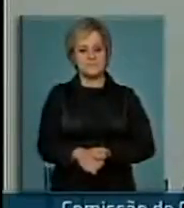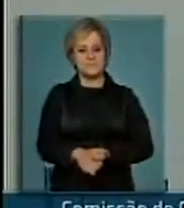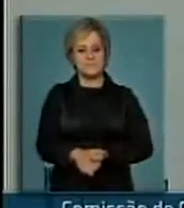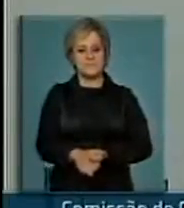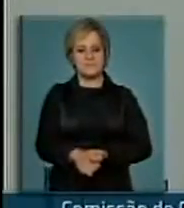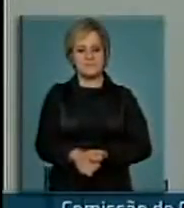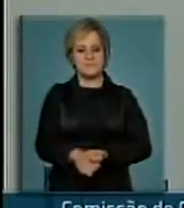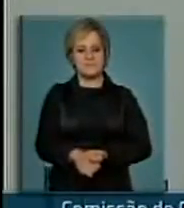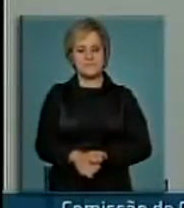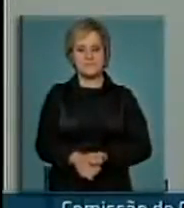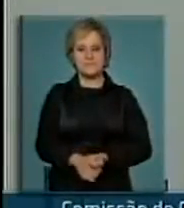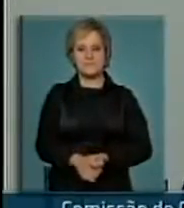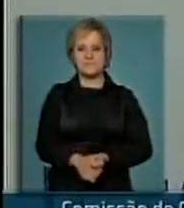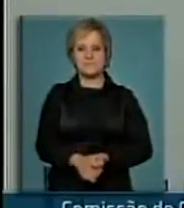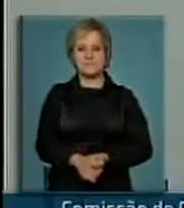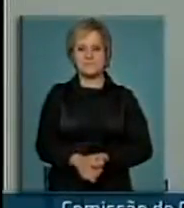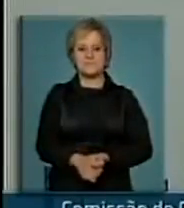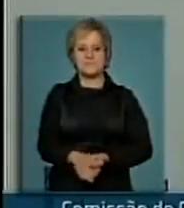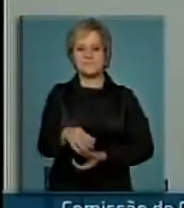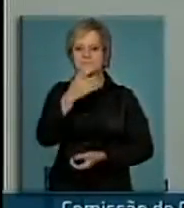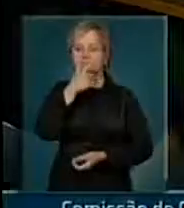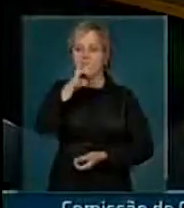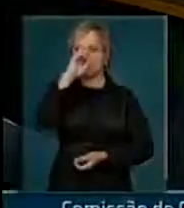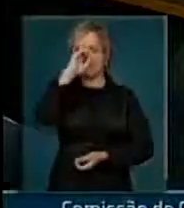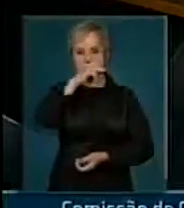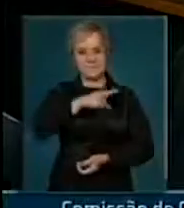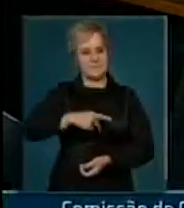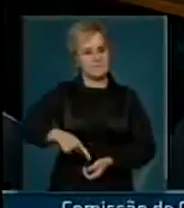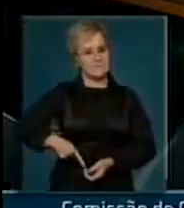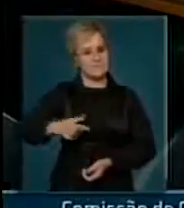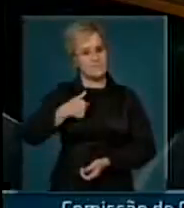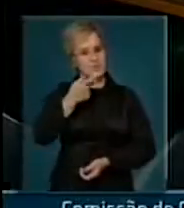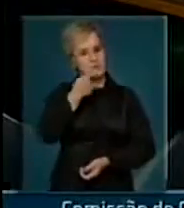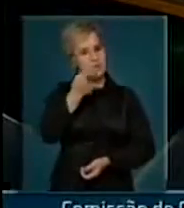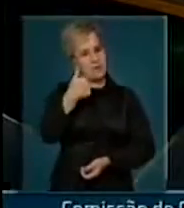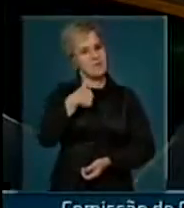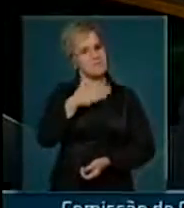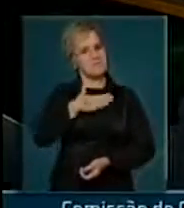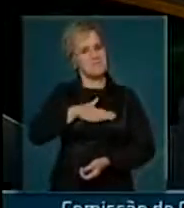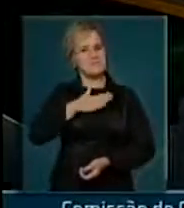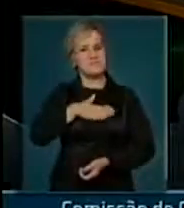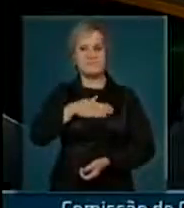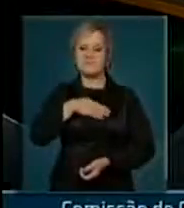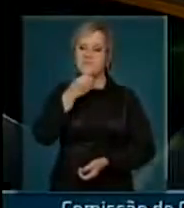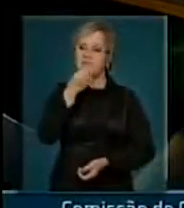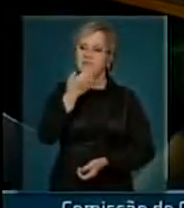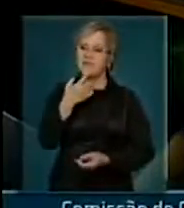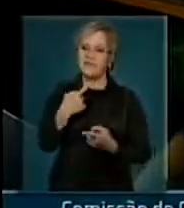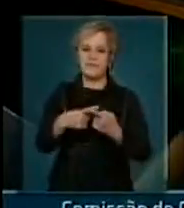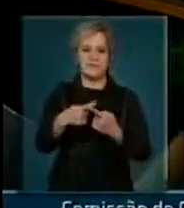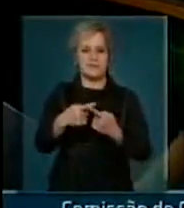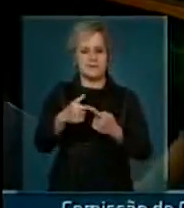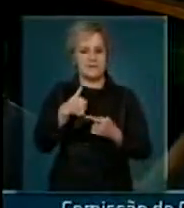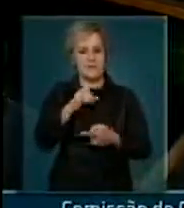O que é